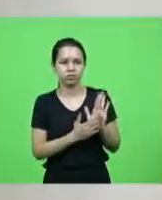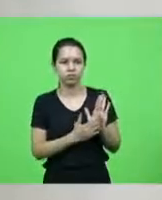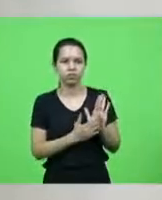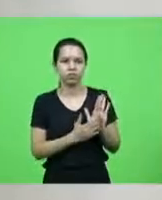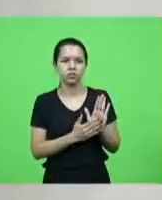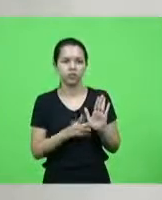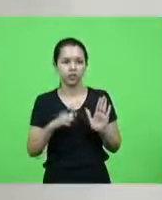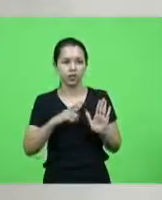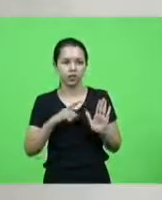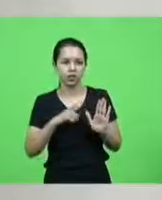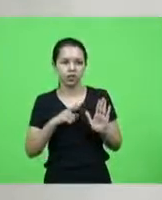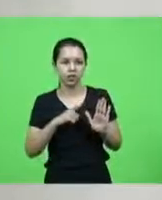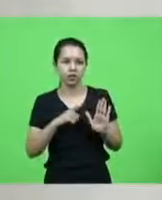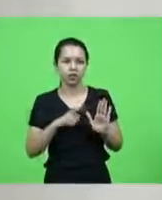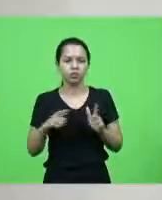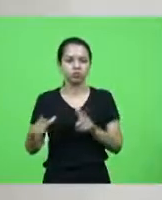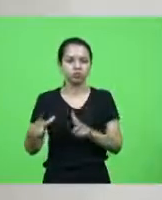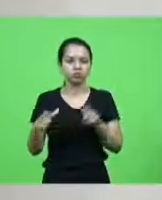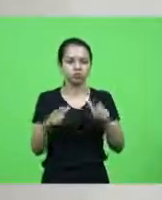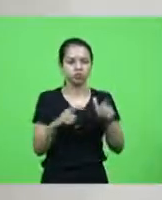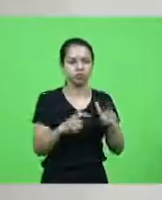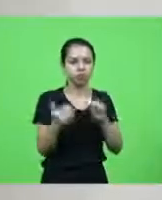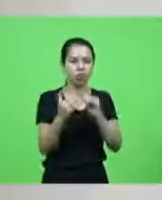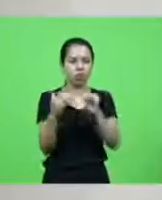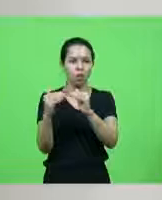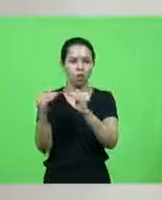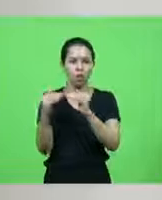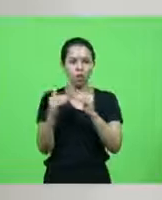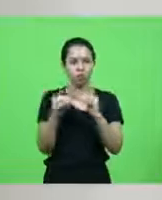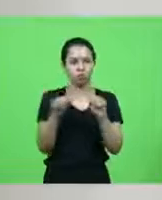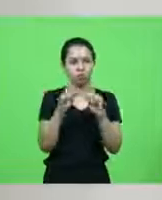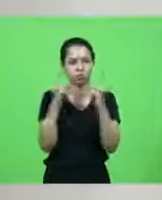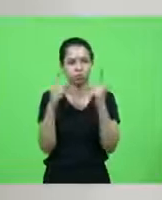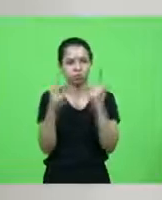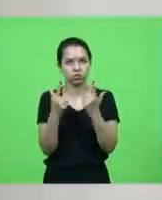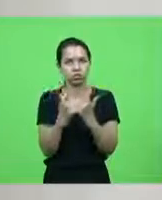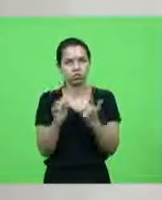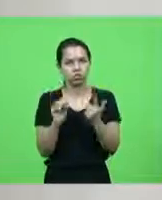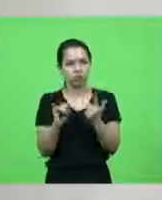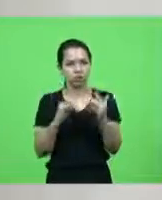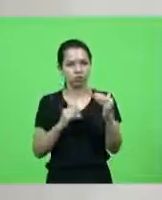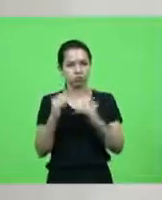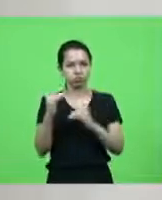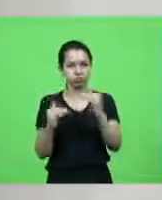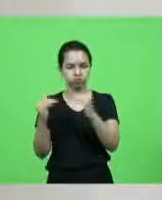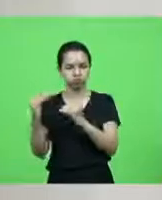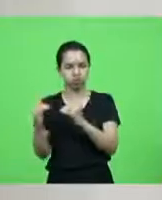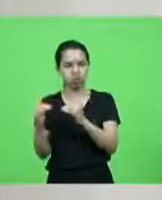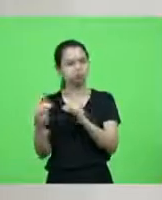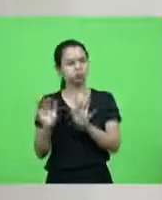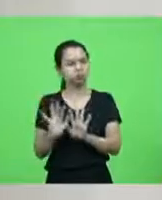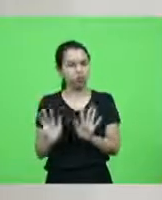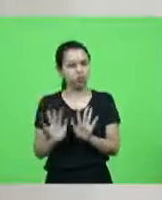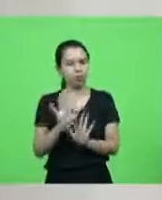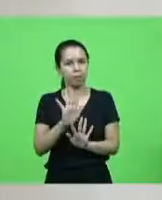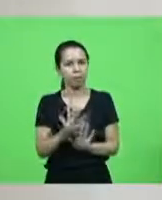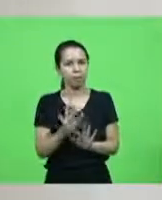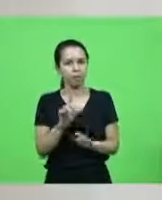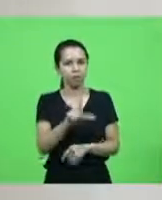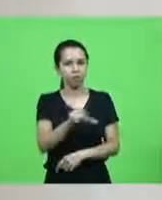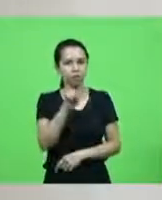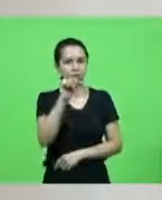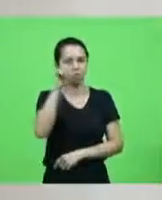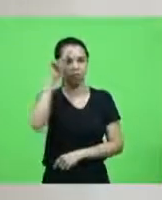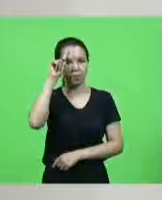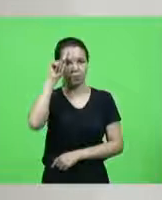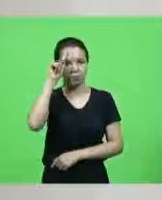ambiente de concordância na casa aquelas se porventura tiver discordância ou ferem polêmicas tudo bem mas que a gente pudesse escolher uma data